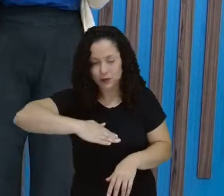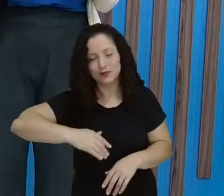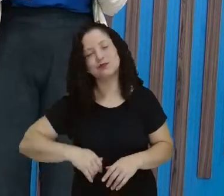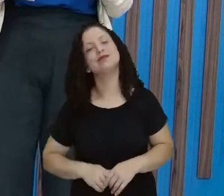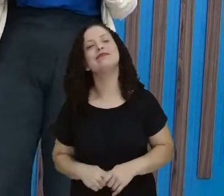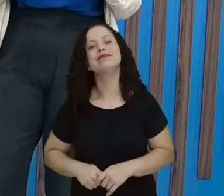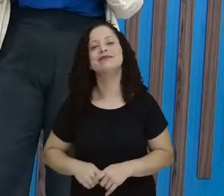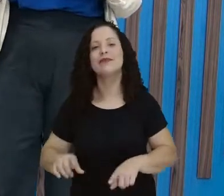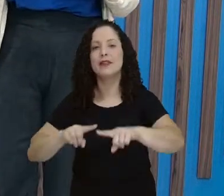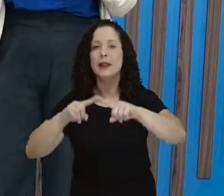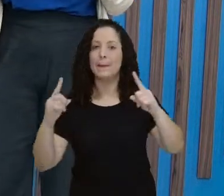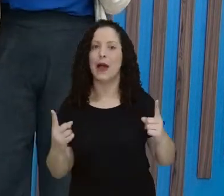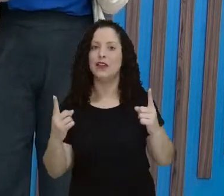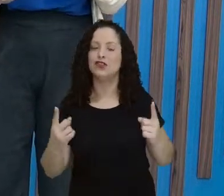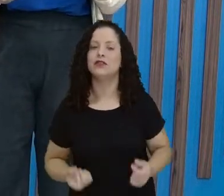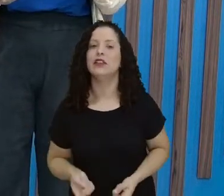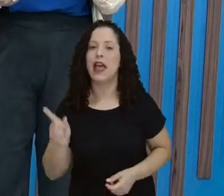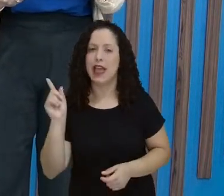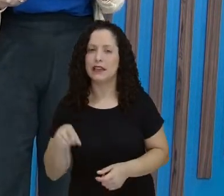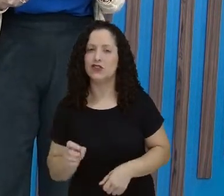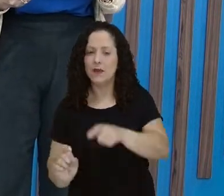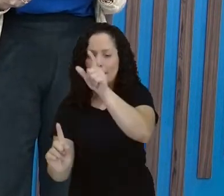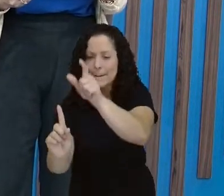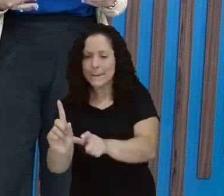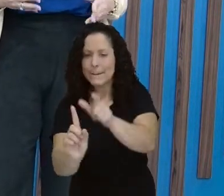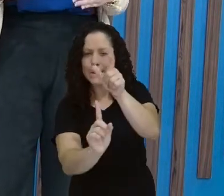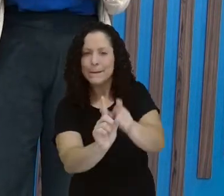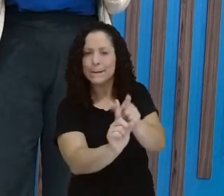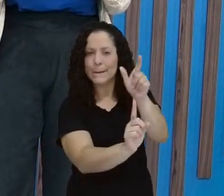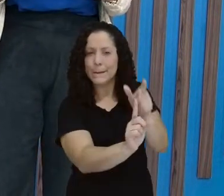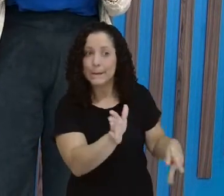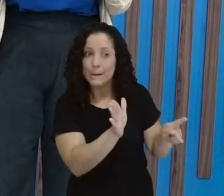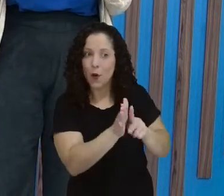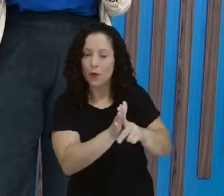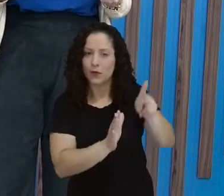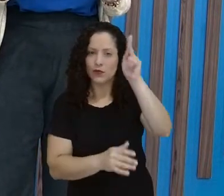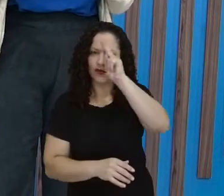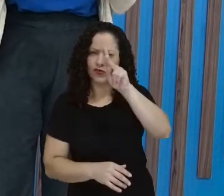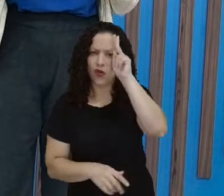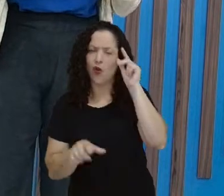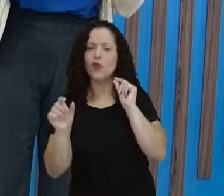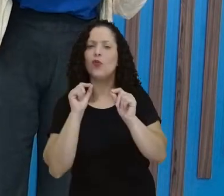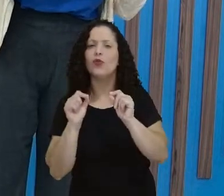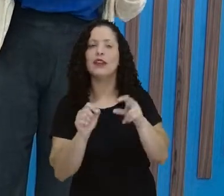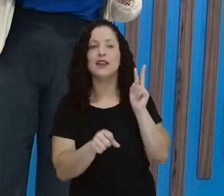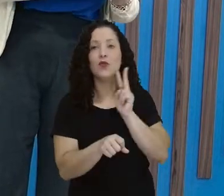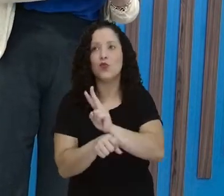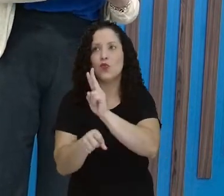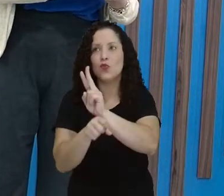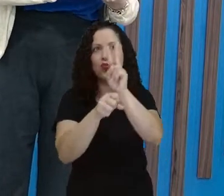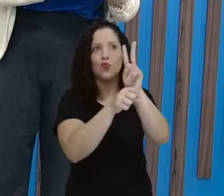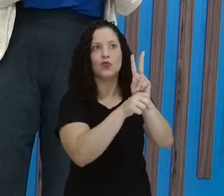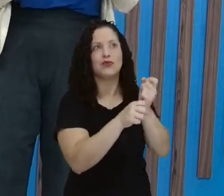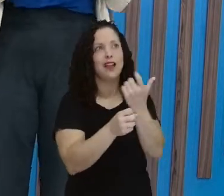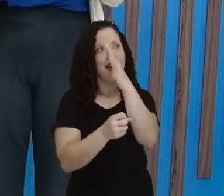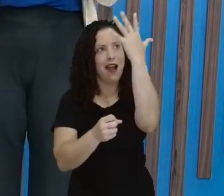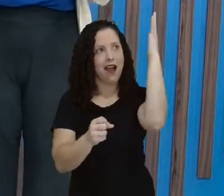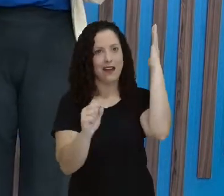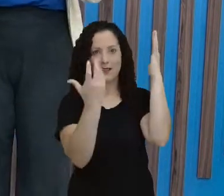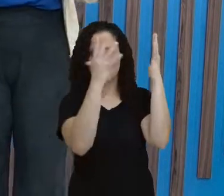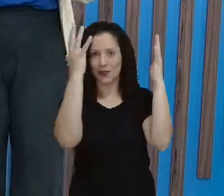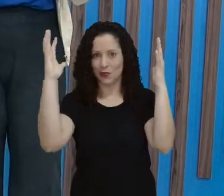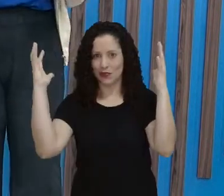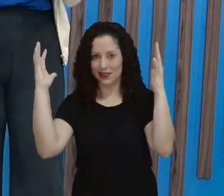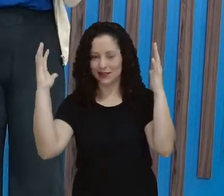geralmente, os seres mitológicos que a gente lhes apresentam, são seres que protegem a natureza. Em quase